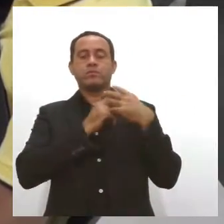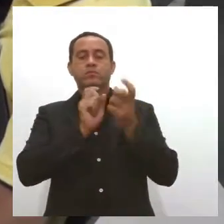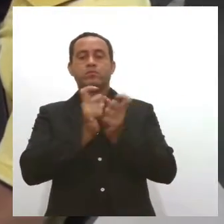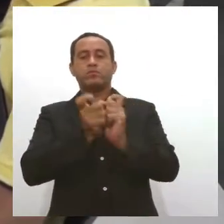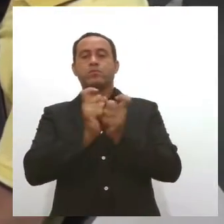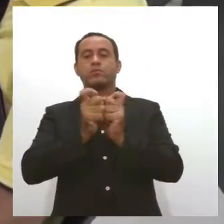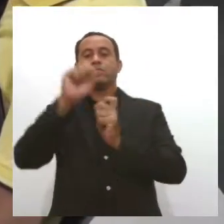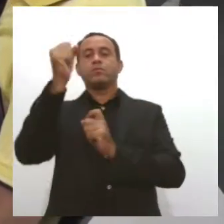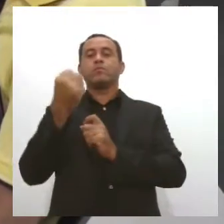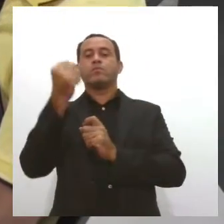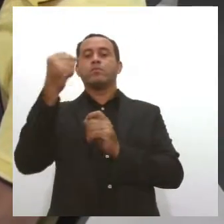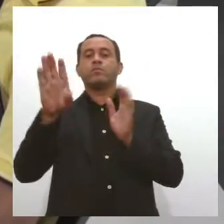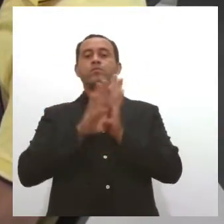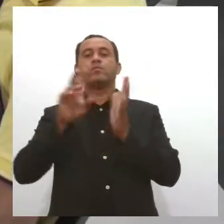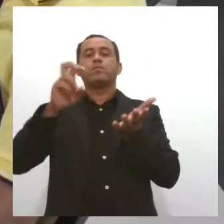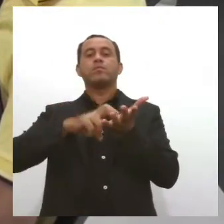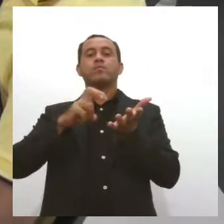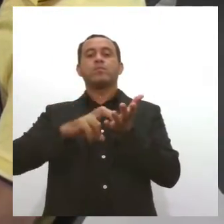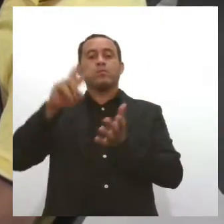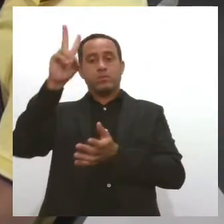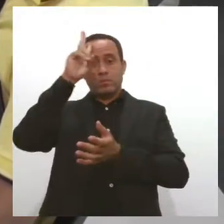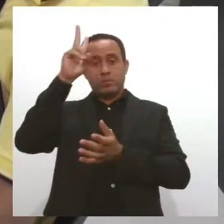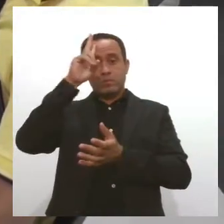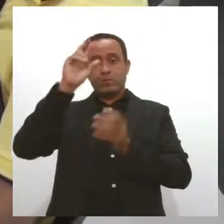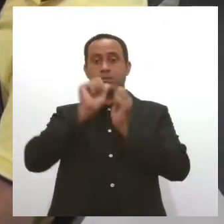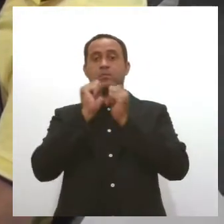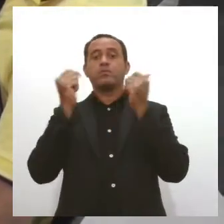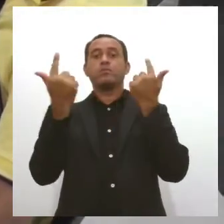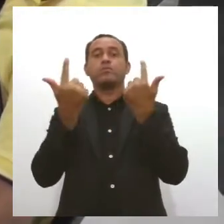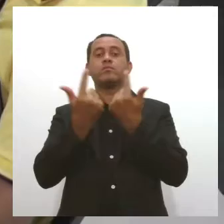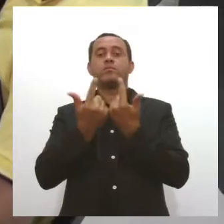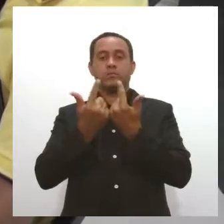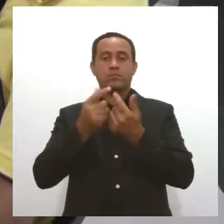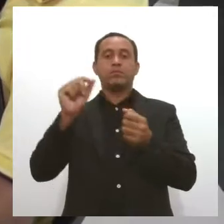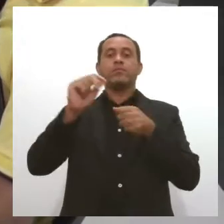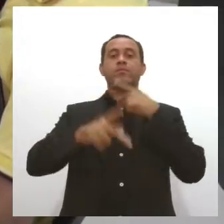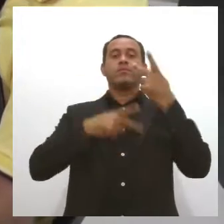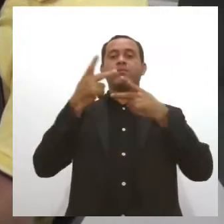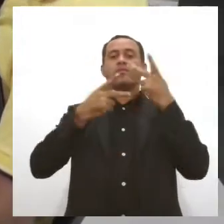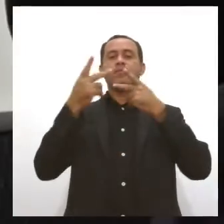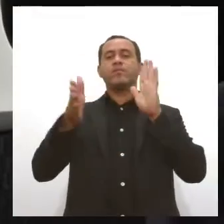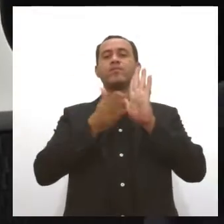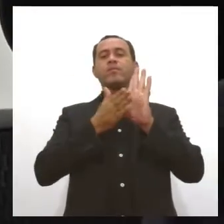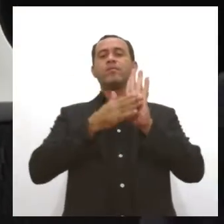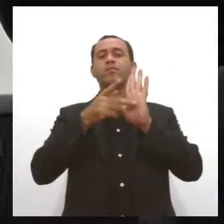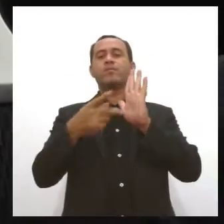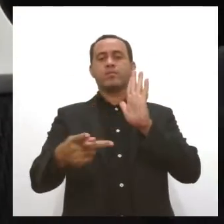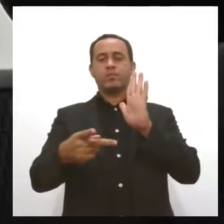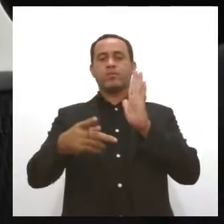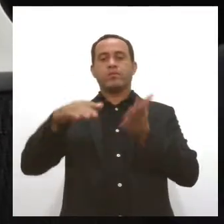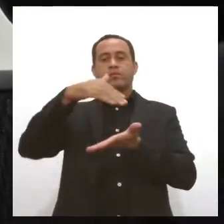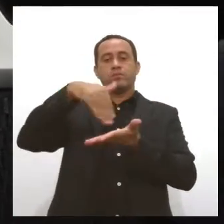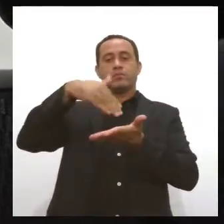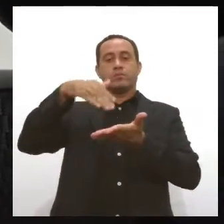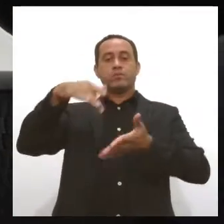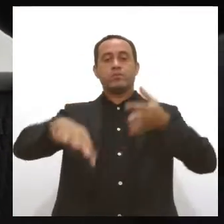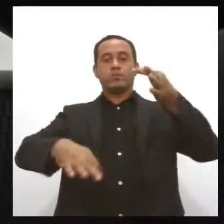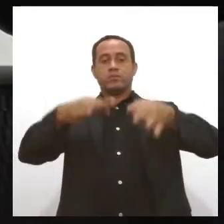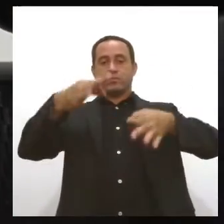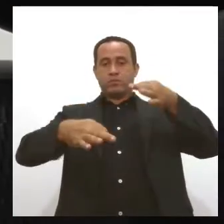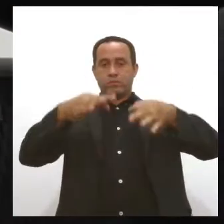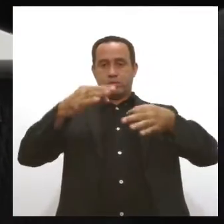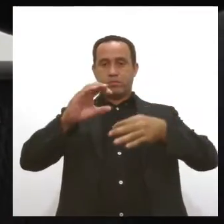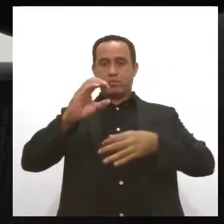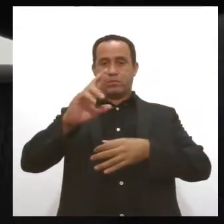em Sergipe estiveram na manhã da segunda-feira na Assembleia Legislativa para falar sobre a proposta. O secretário de Justiça de Sergipe,